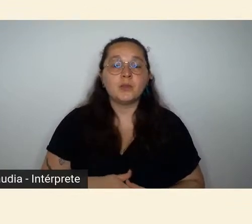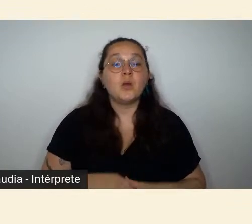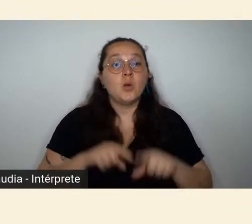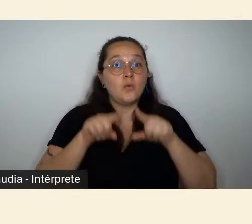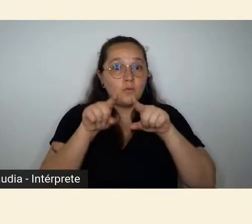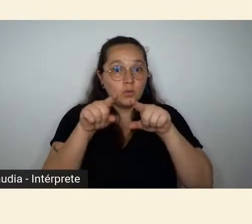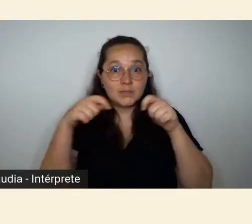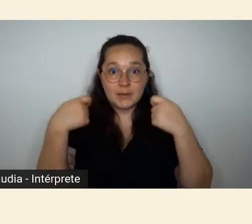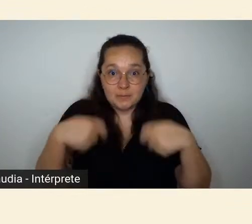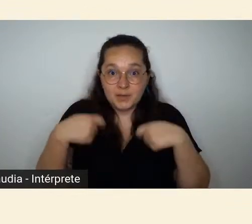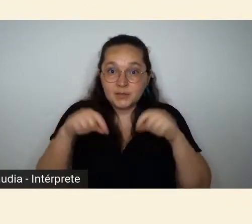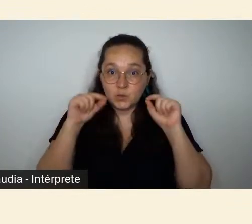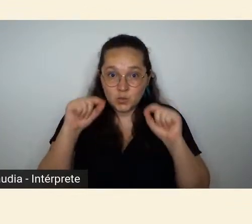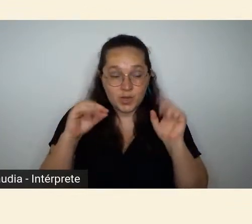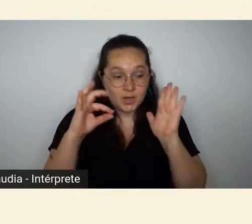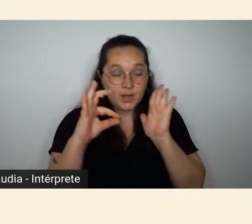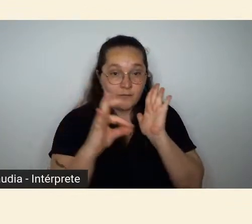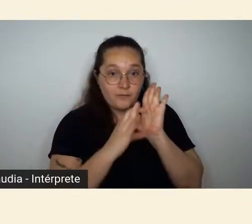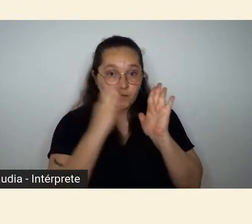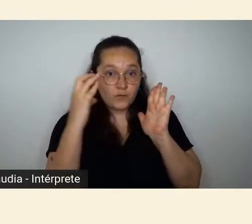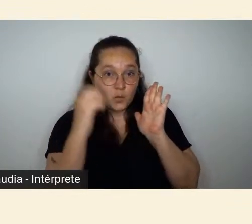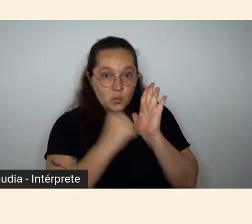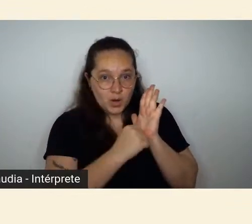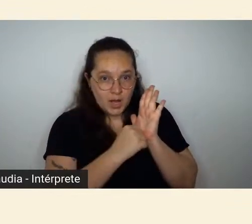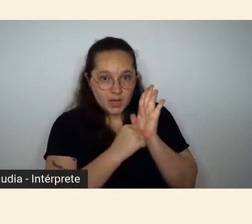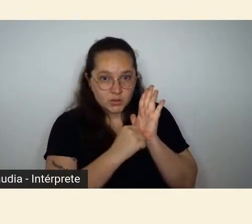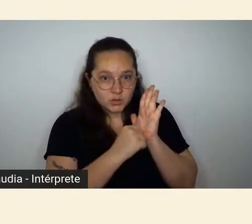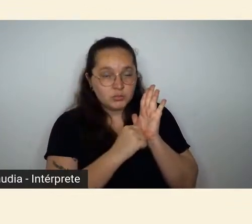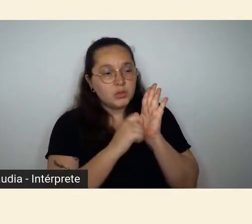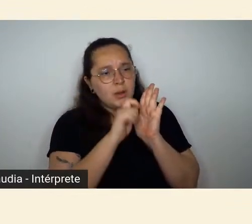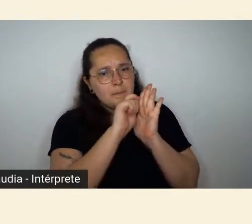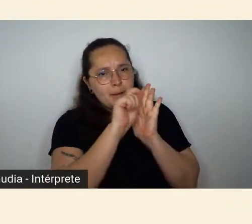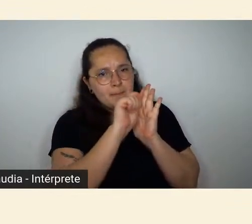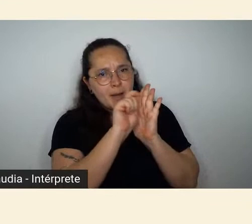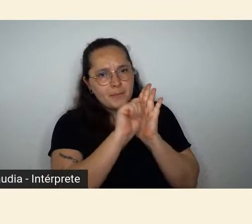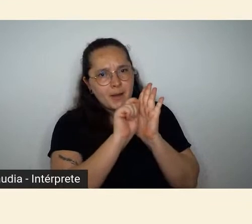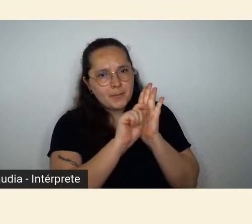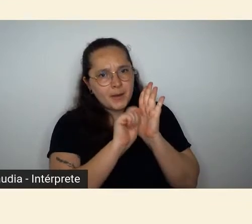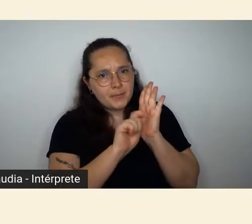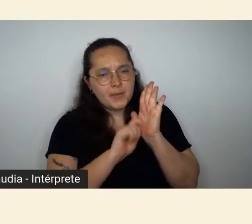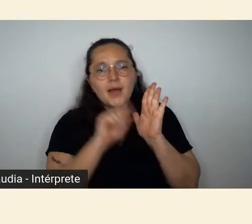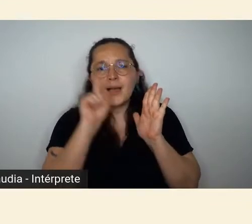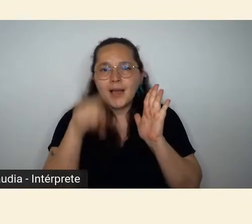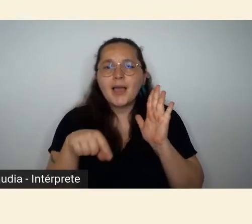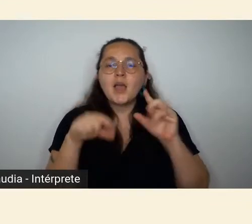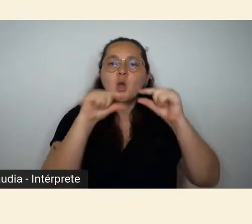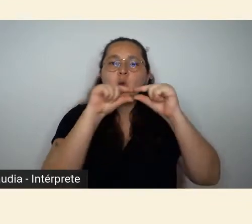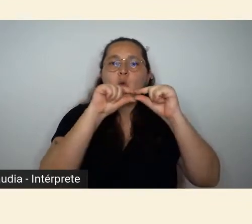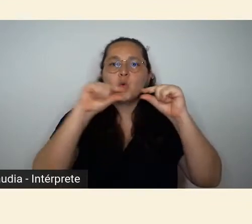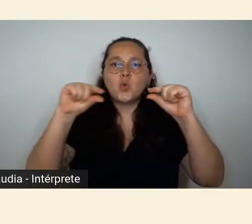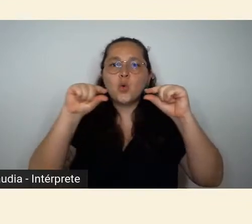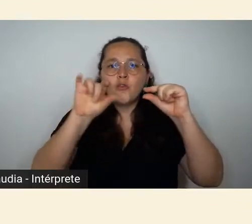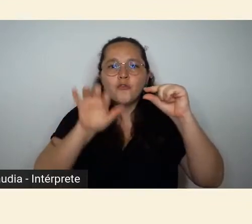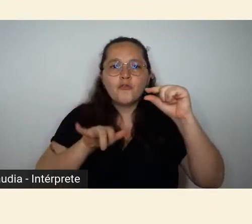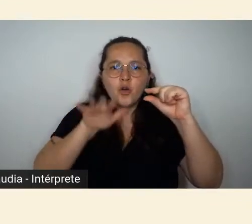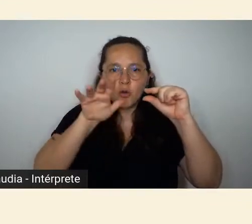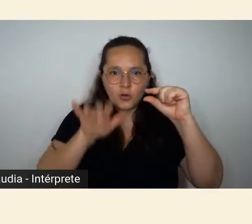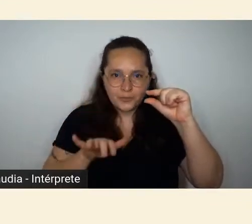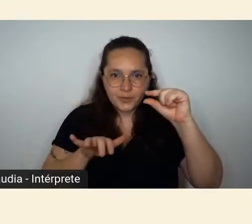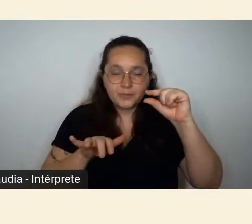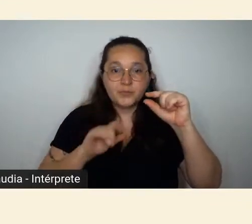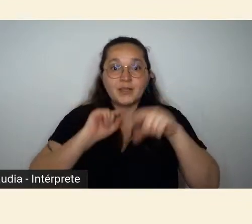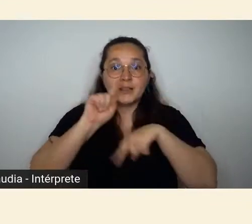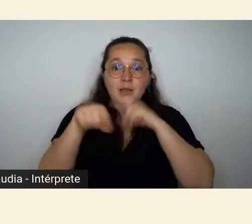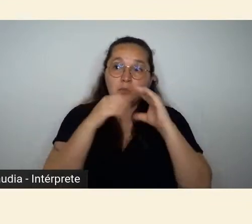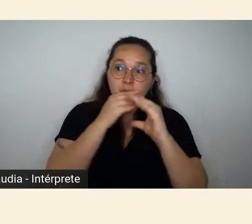precisam preencher um formulário, um formulário na plataforma Google Form, que vai chegar até vocês por um